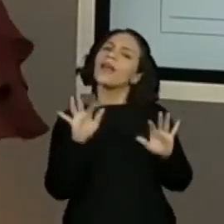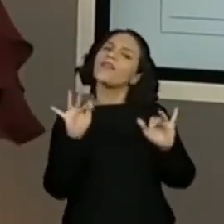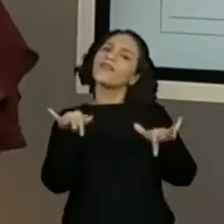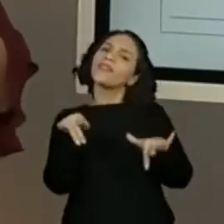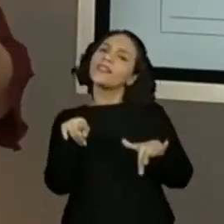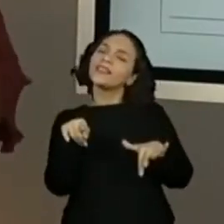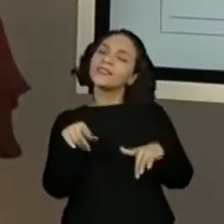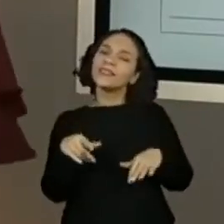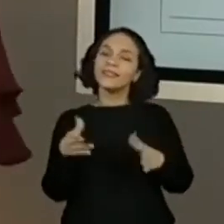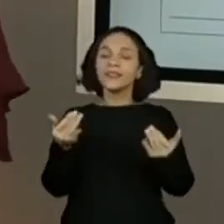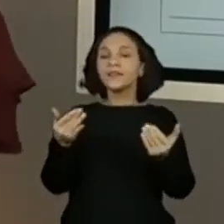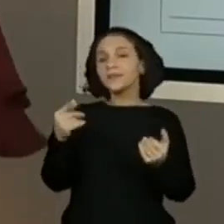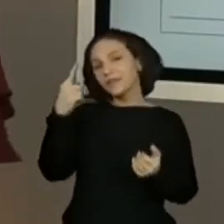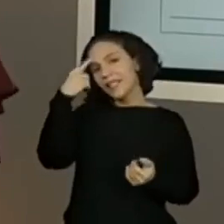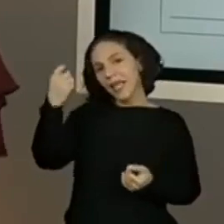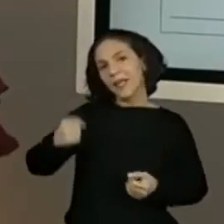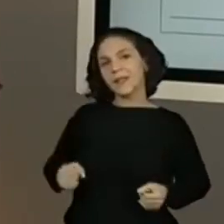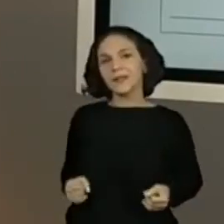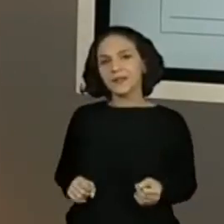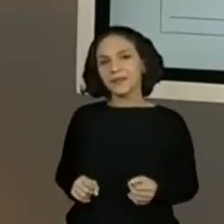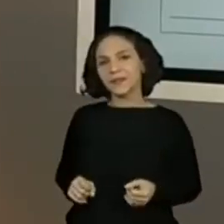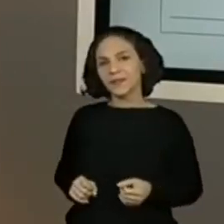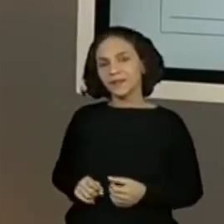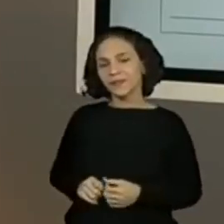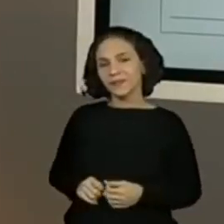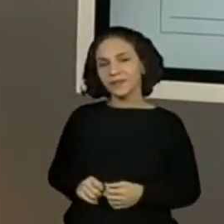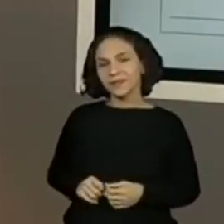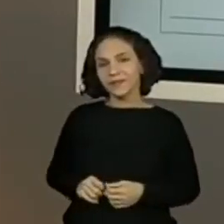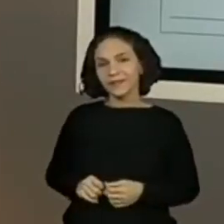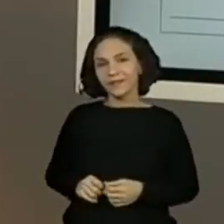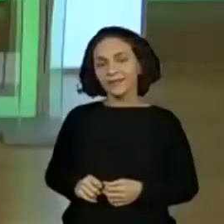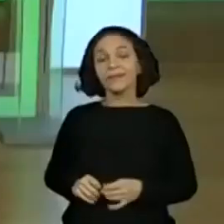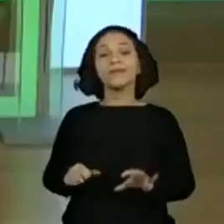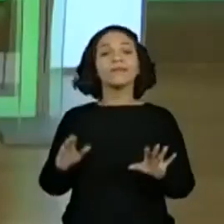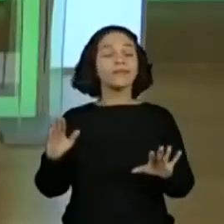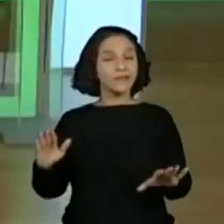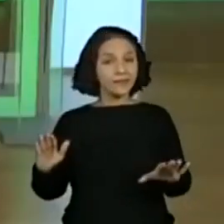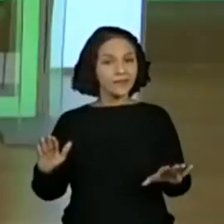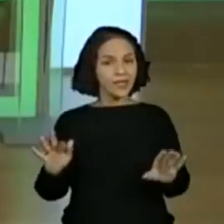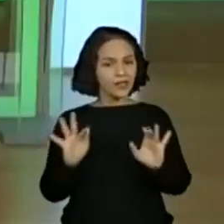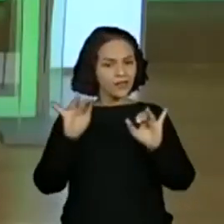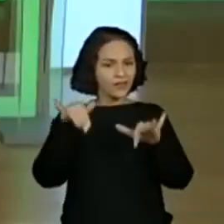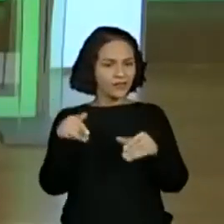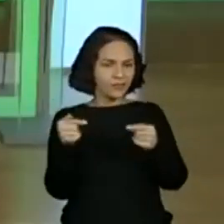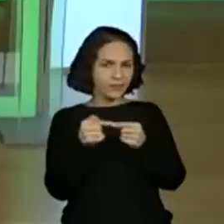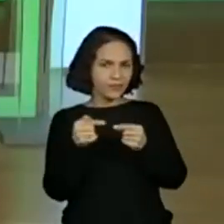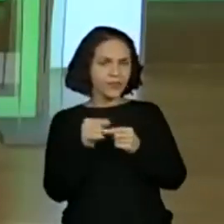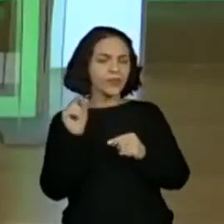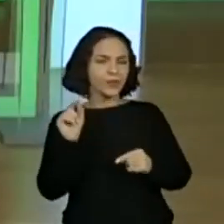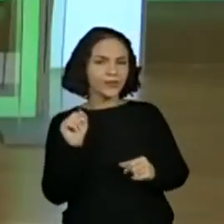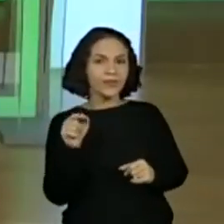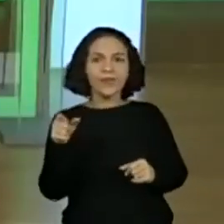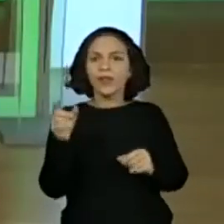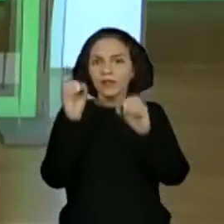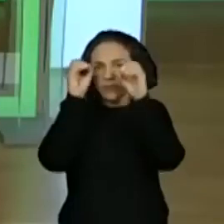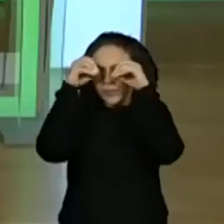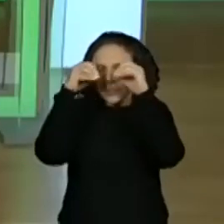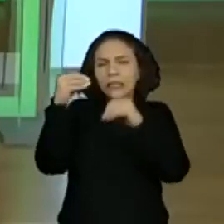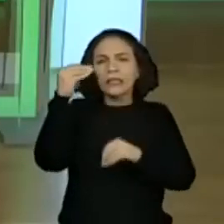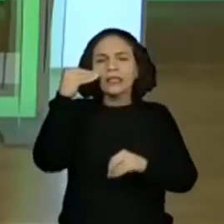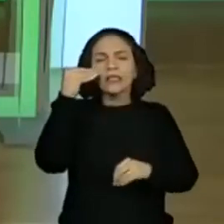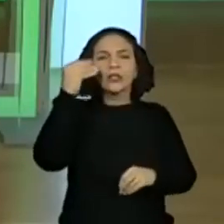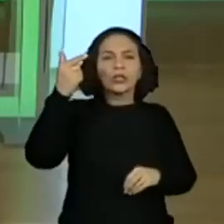conto? Vai lá. Uma possível, um possível final. Ah, um possível final era o noturno tentar de novo